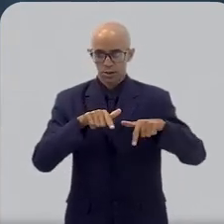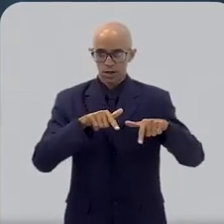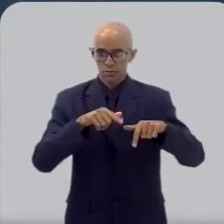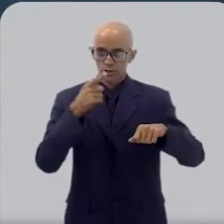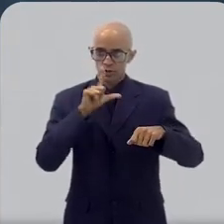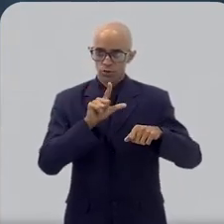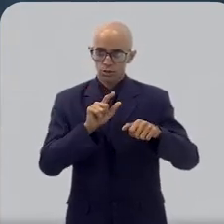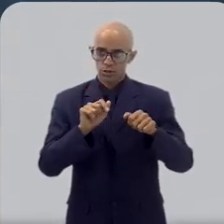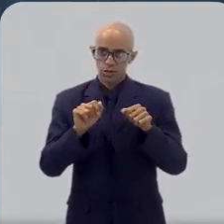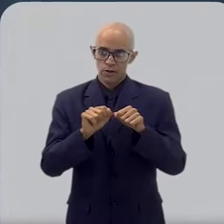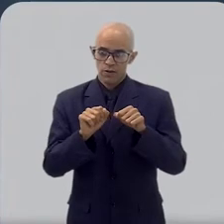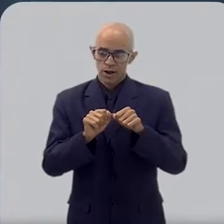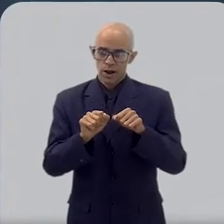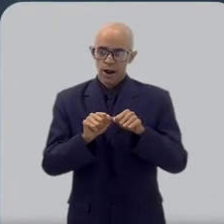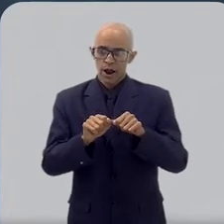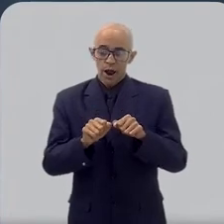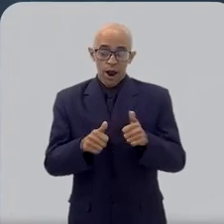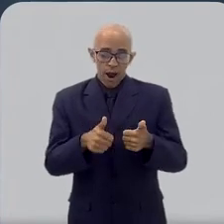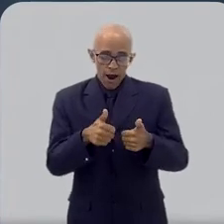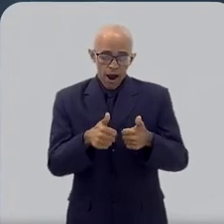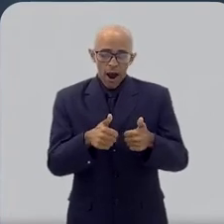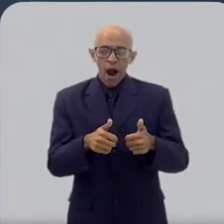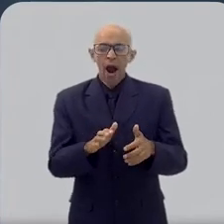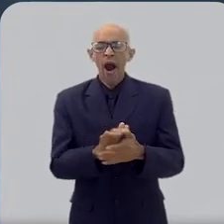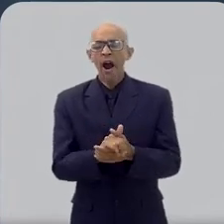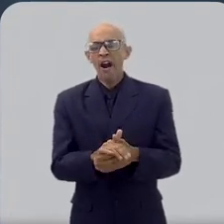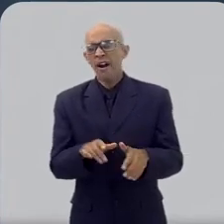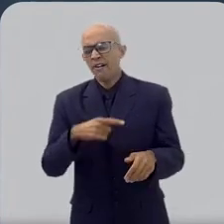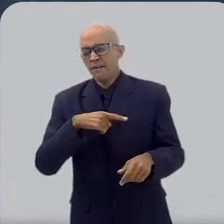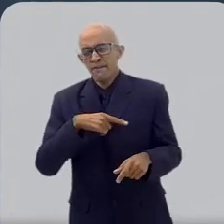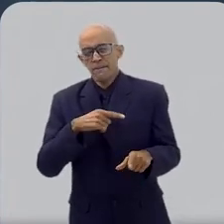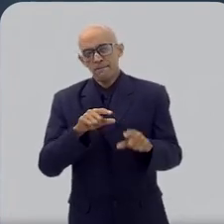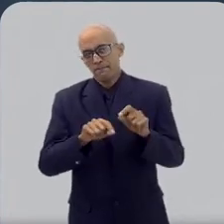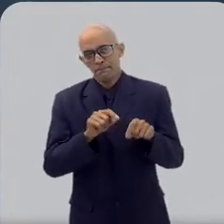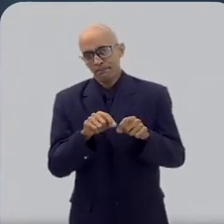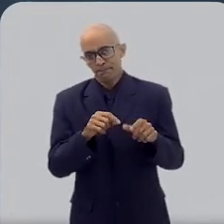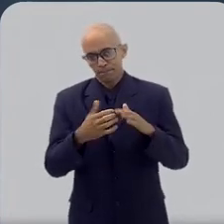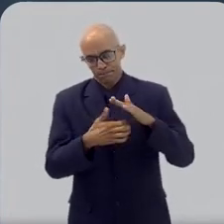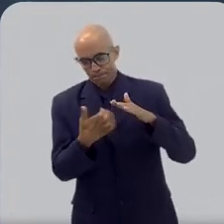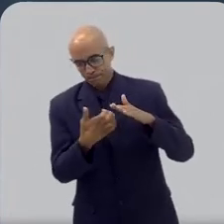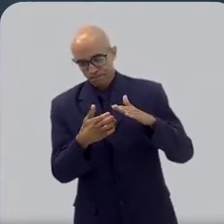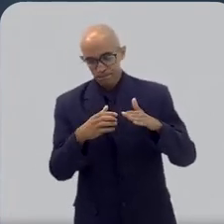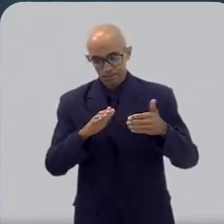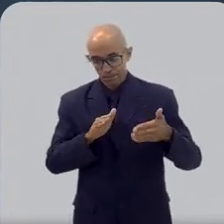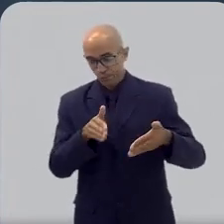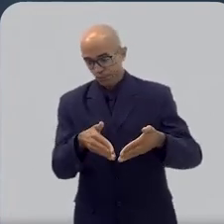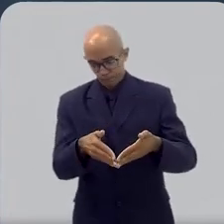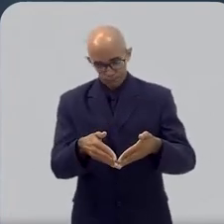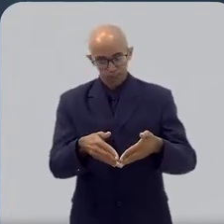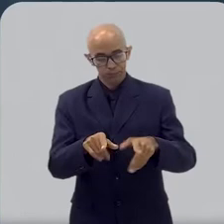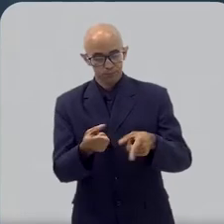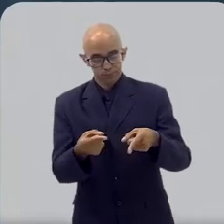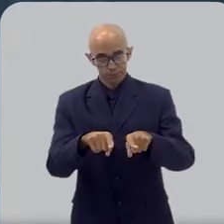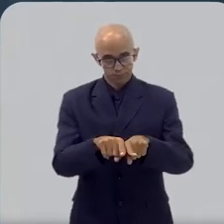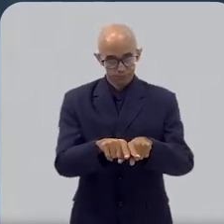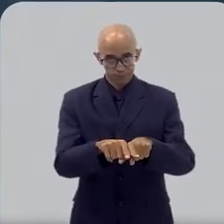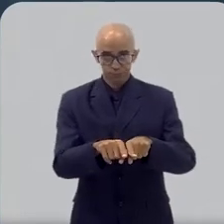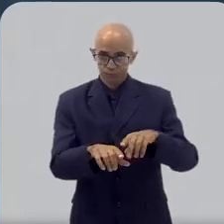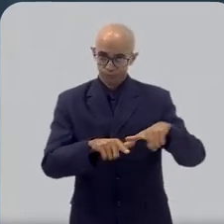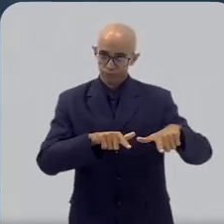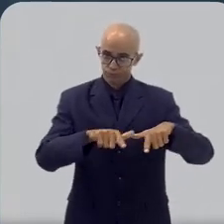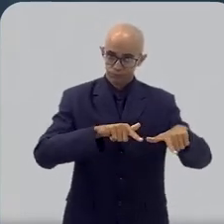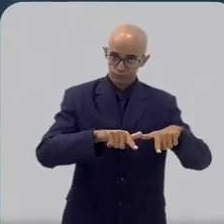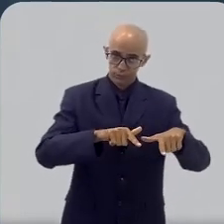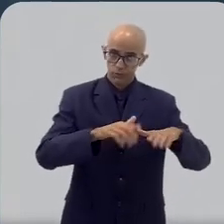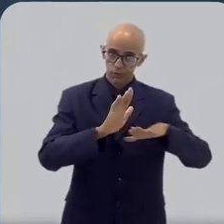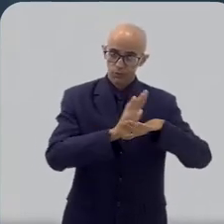ser feito também de tornar mais eficiente o uso dessas energias e aí tem todo... Há empresas focadas nisso para trabalhar em